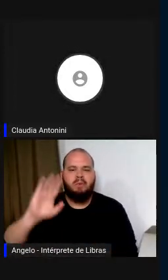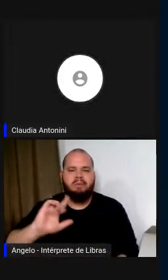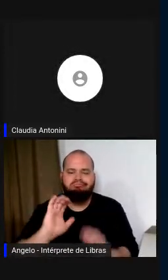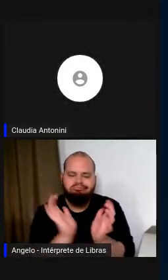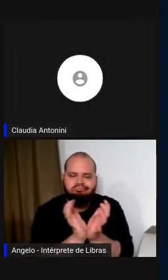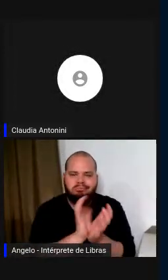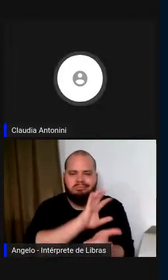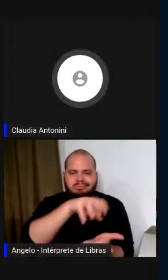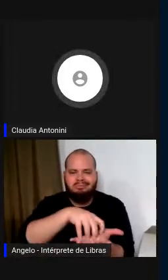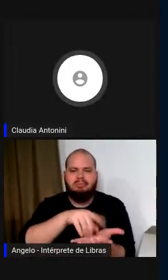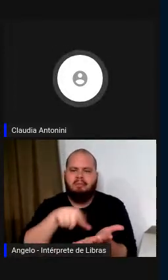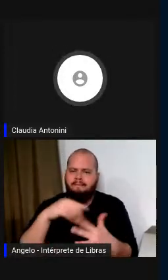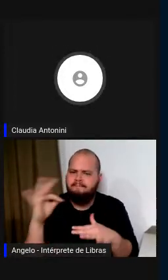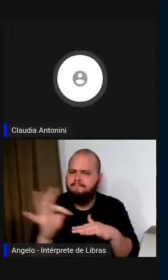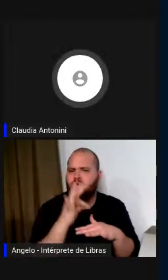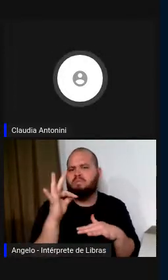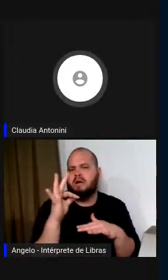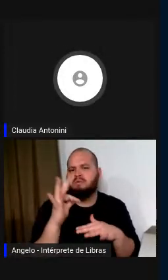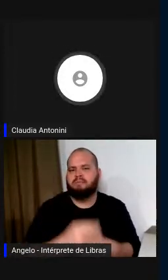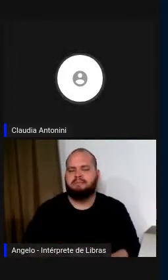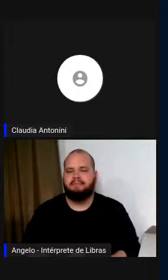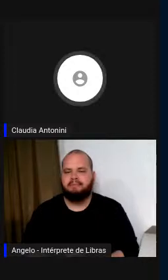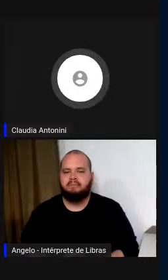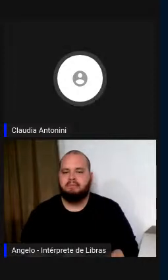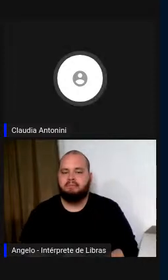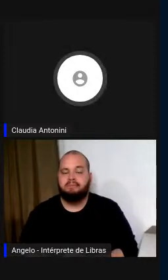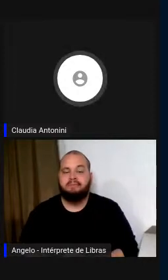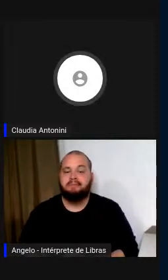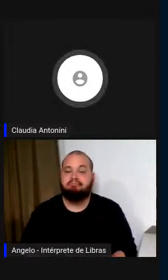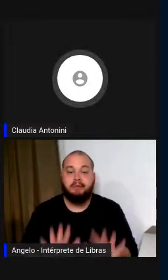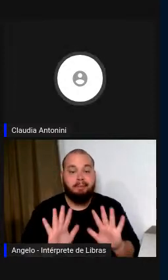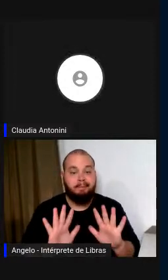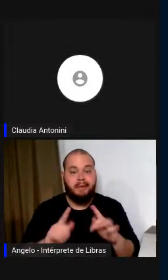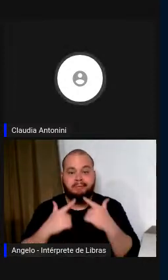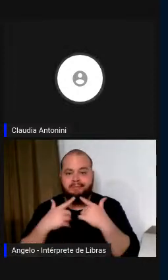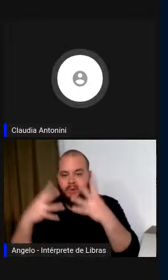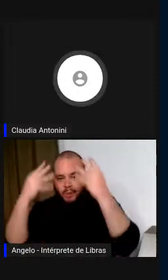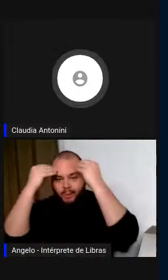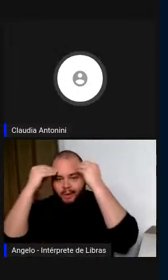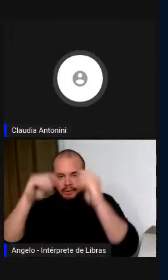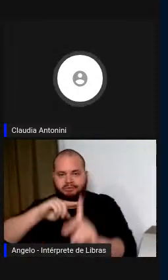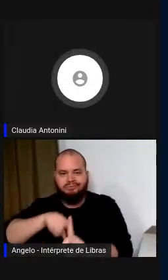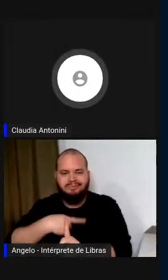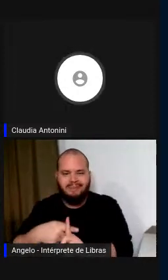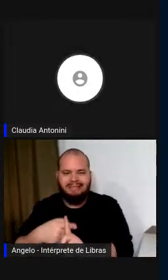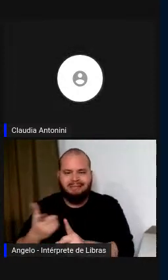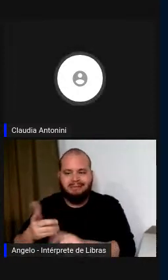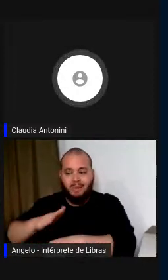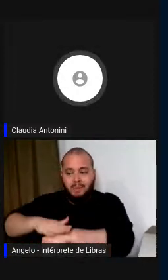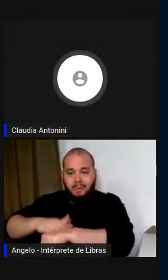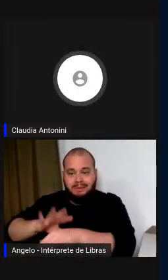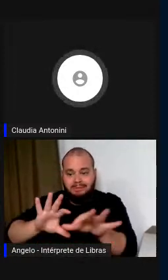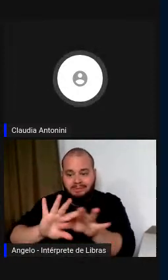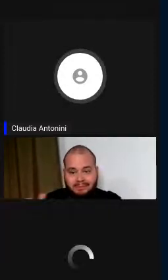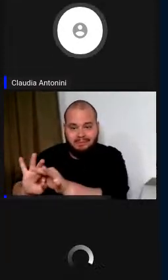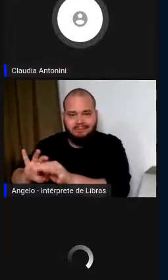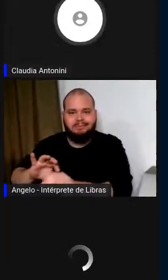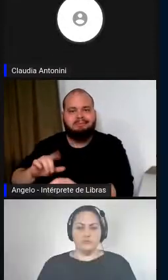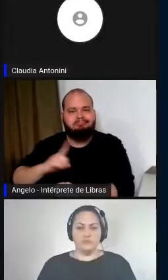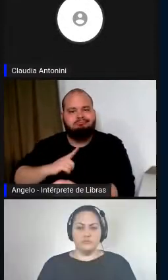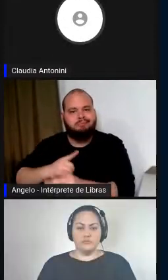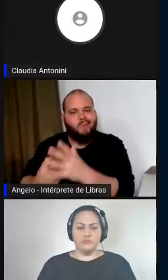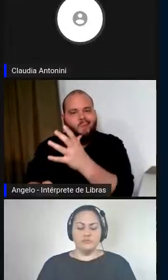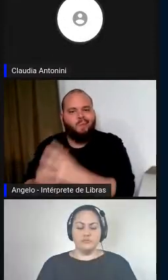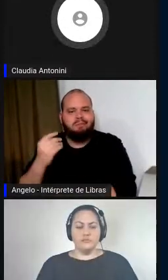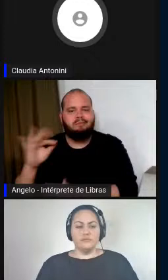formais, mas a linguagem, mais a situação se torna informal, mais a máquina